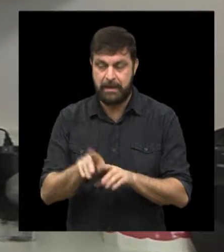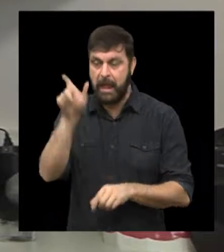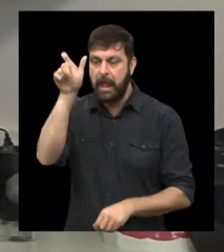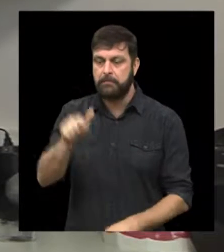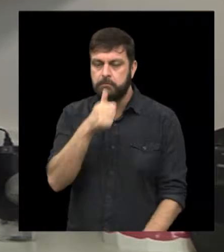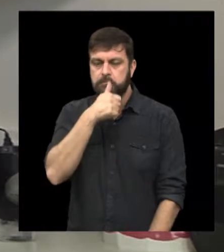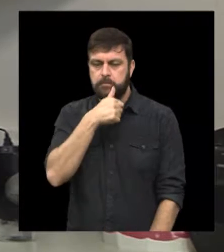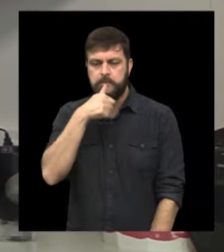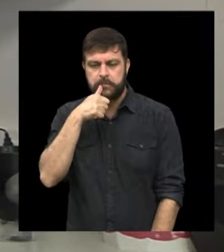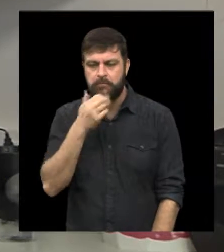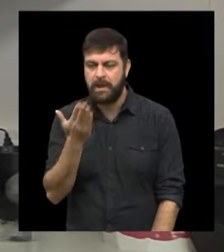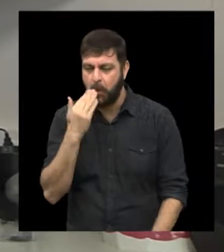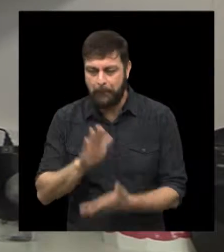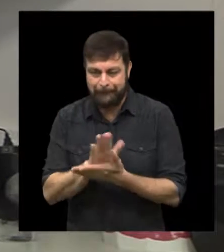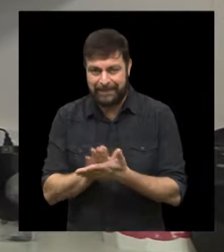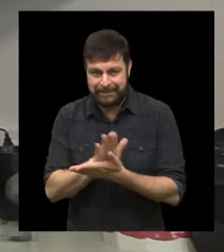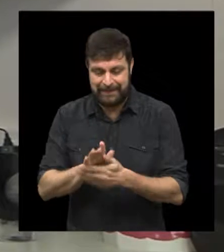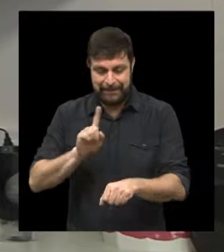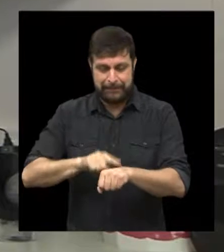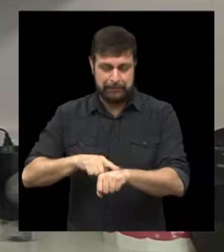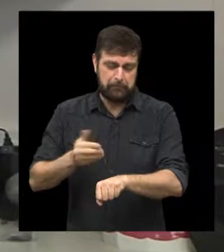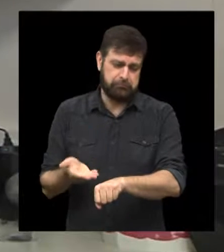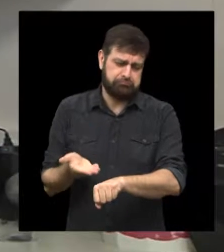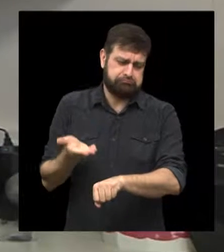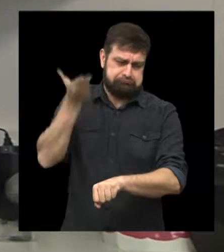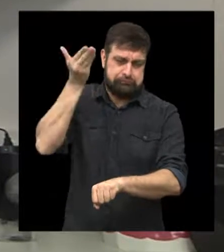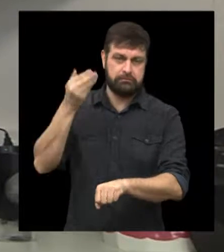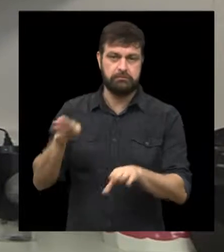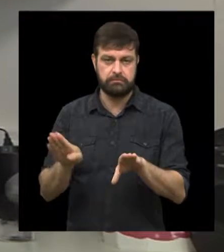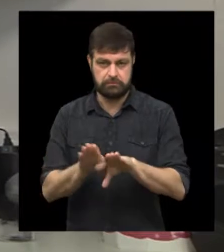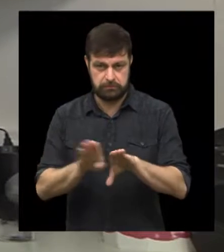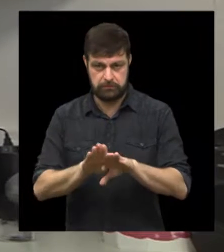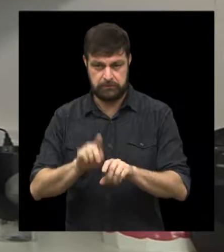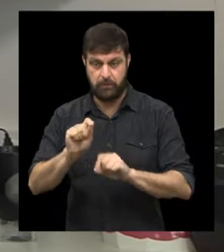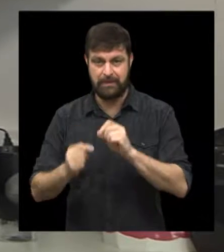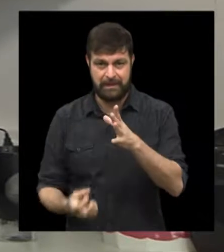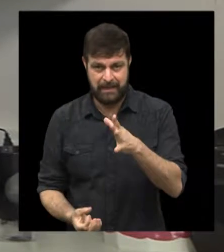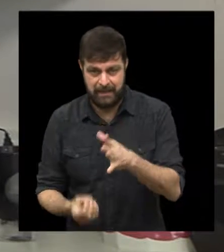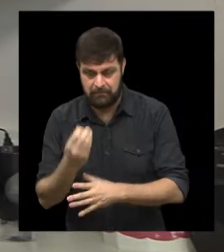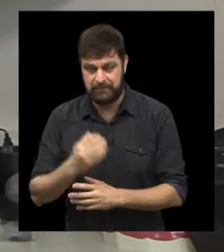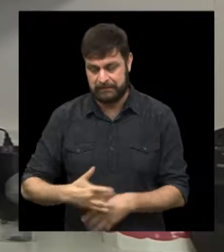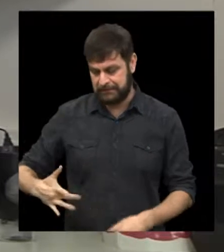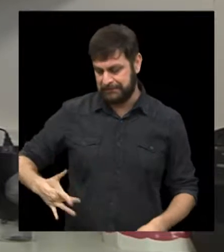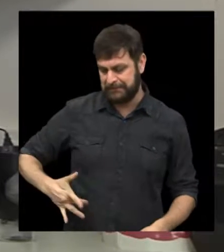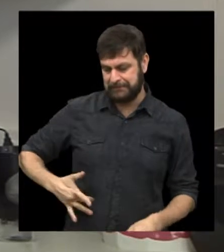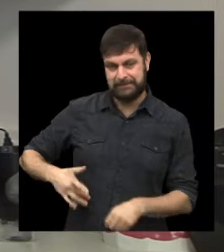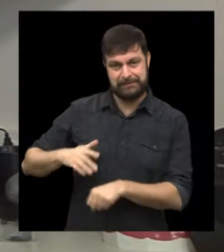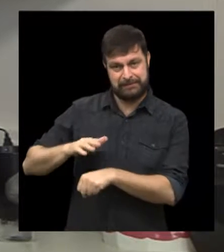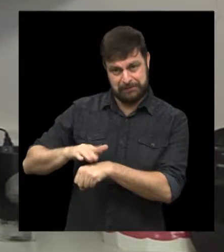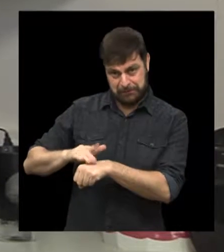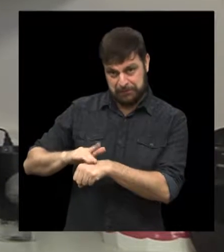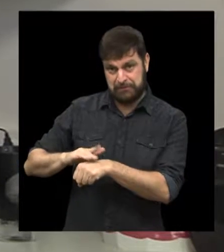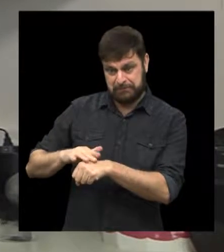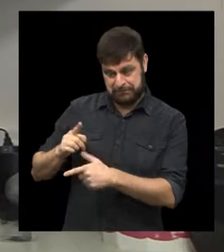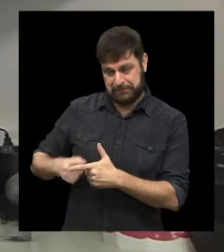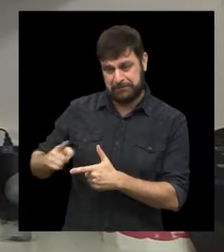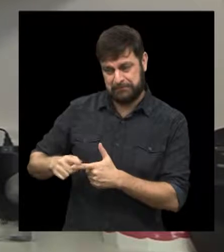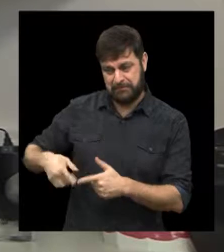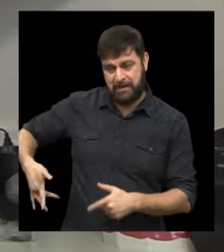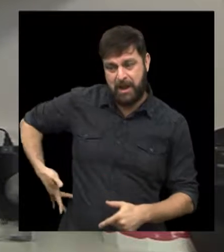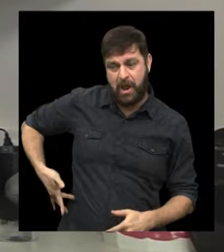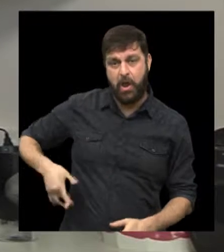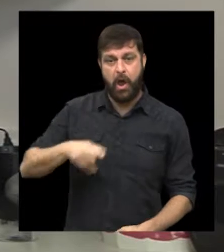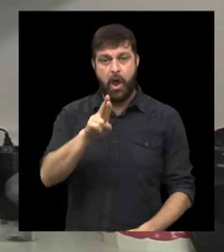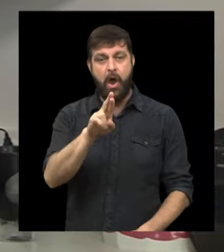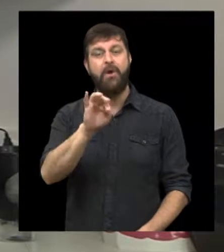pelo jejum prolongado e causas mais raras, mas que também acontecem, insuficiência hepática, insuficiência renal e